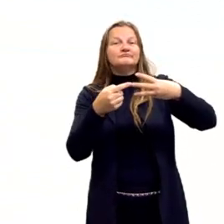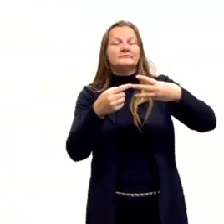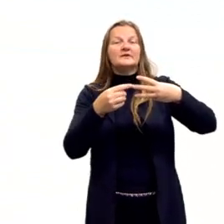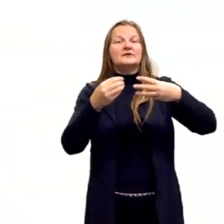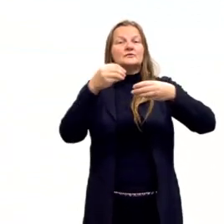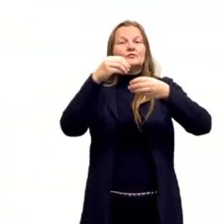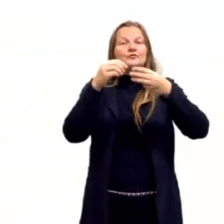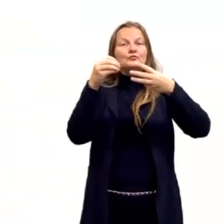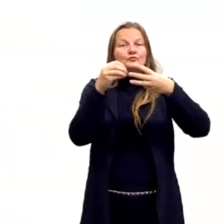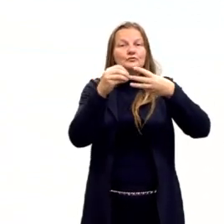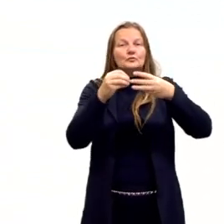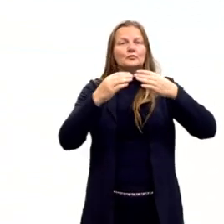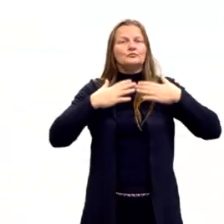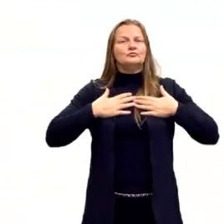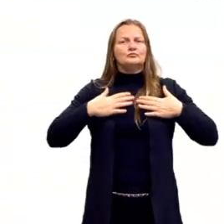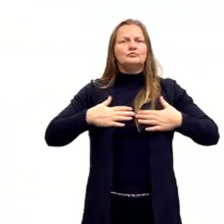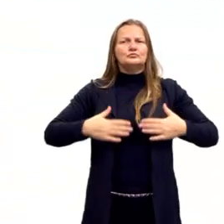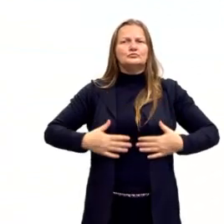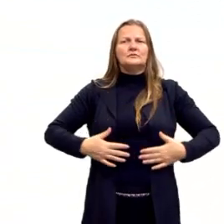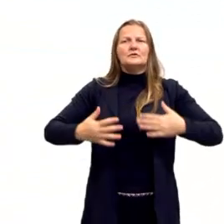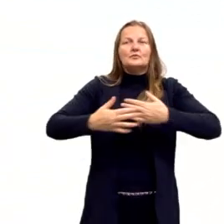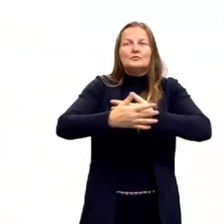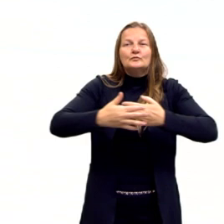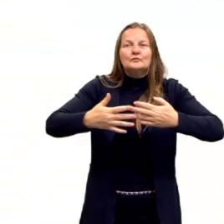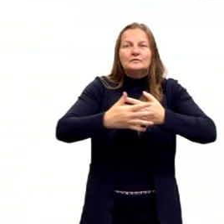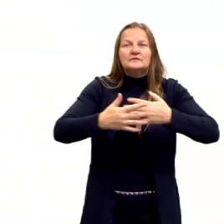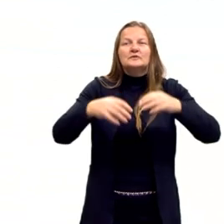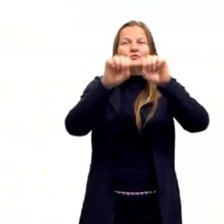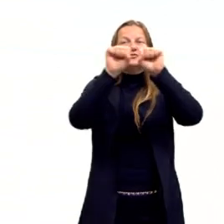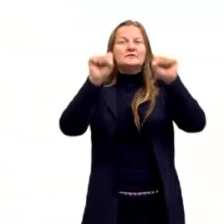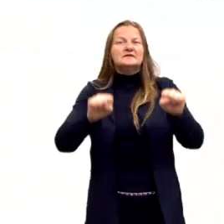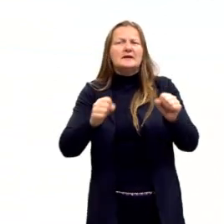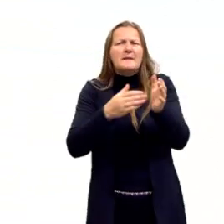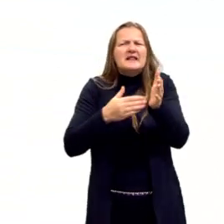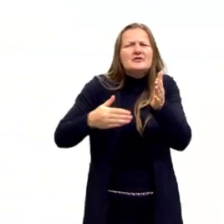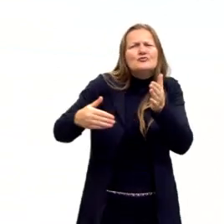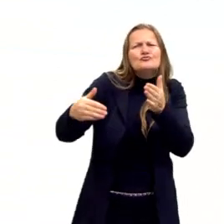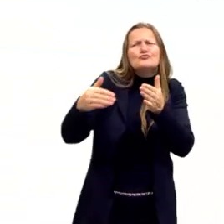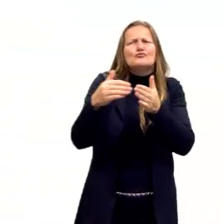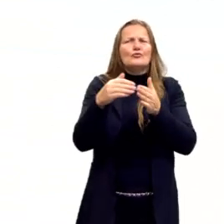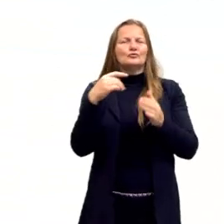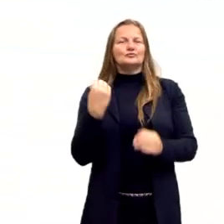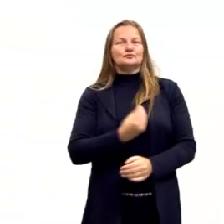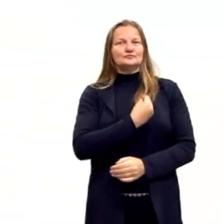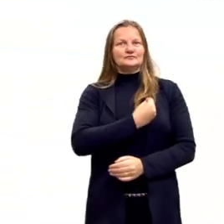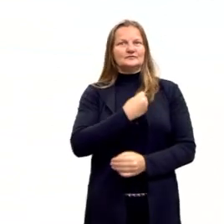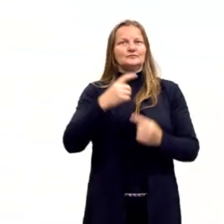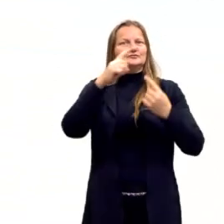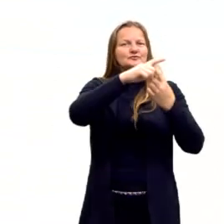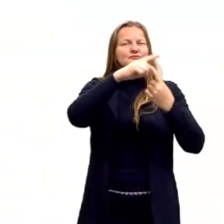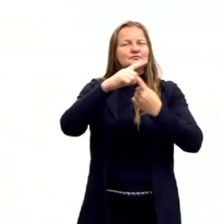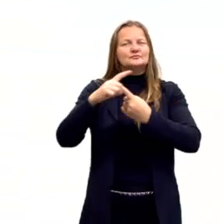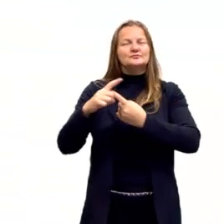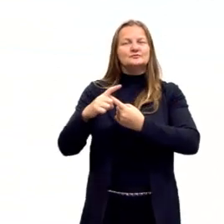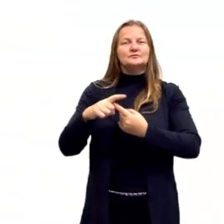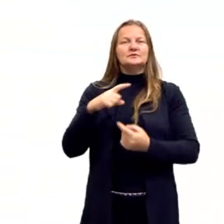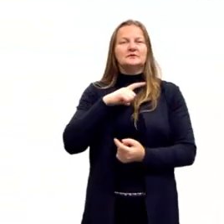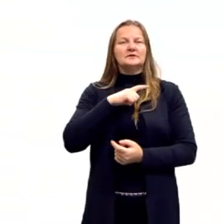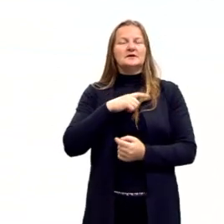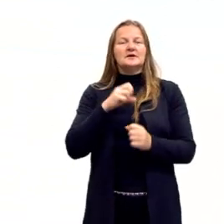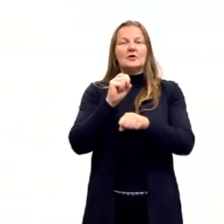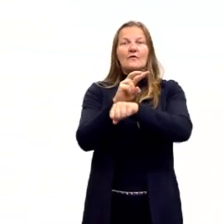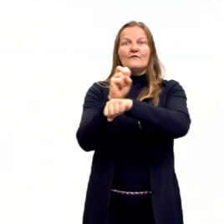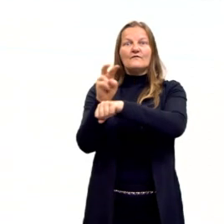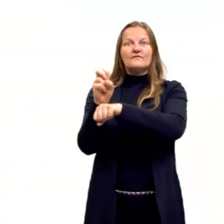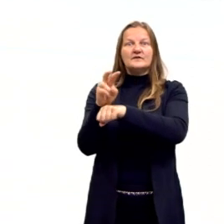organismo, os tecidos, os sistemas de todos os seres vivos. Claro que com exceção dos vírus, né?